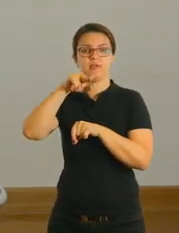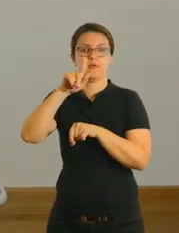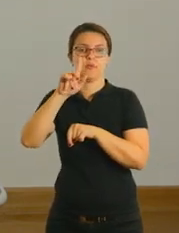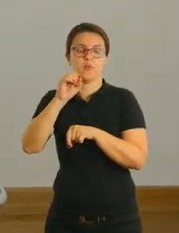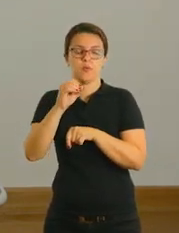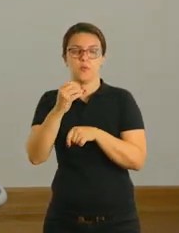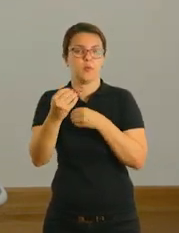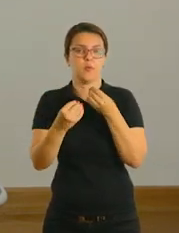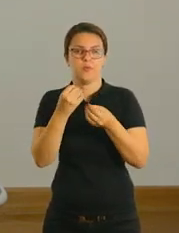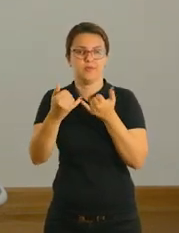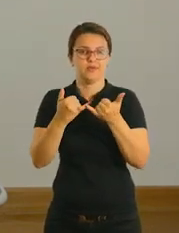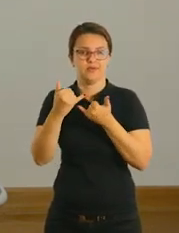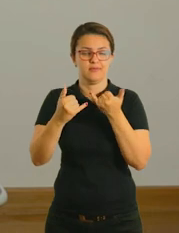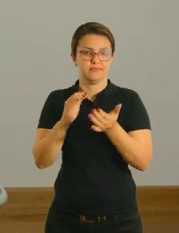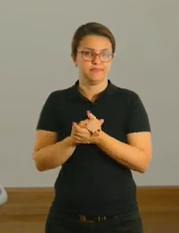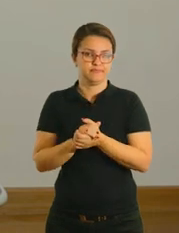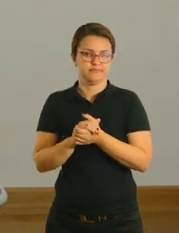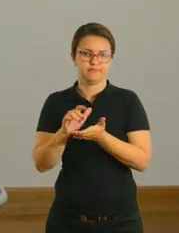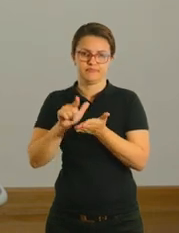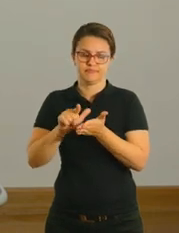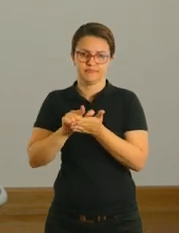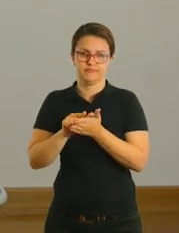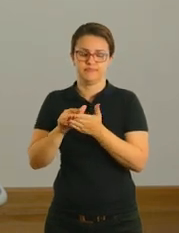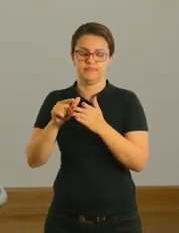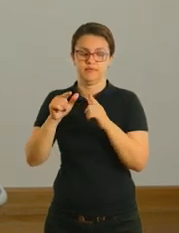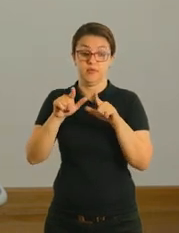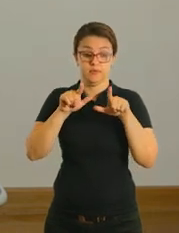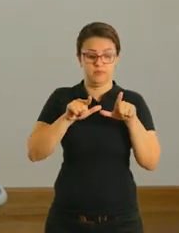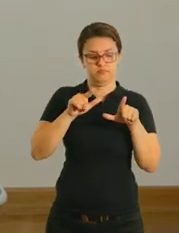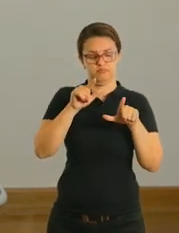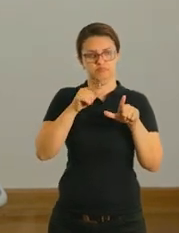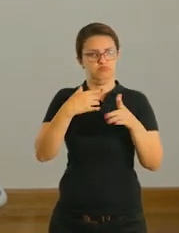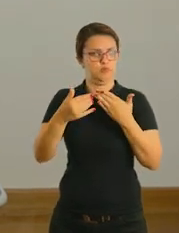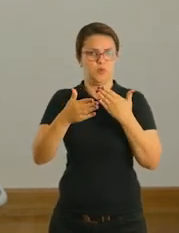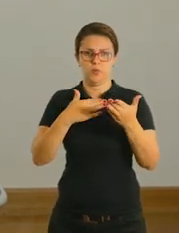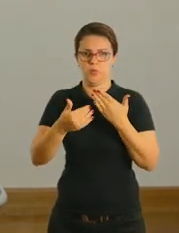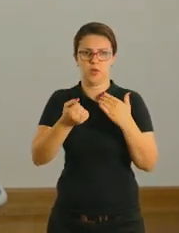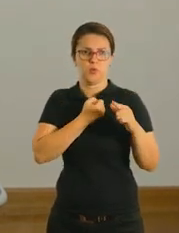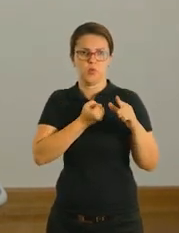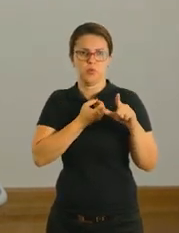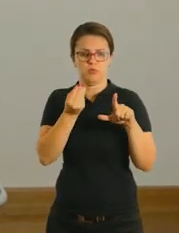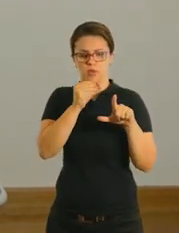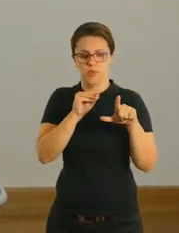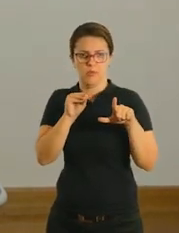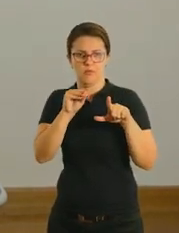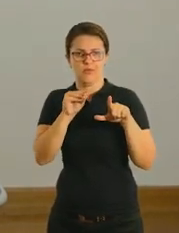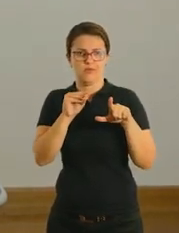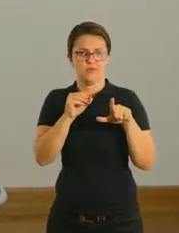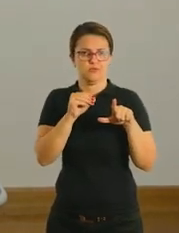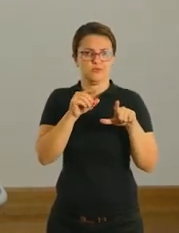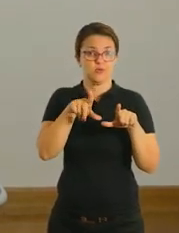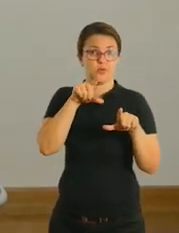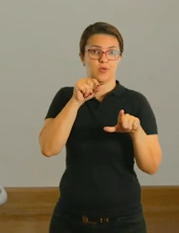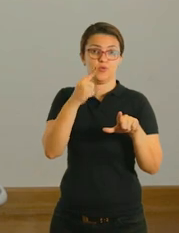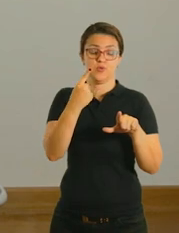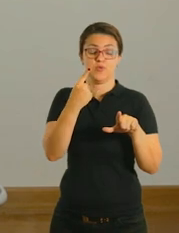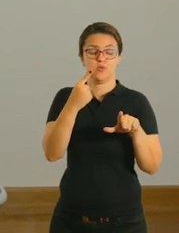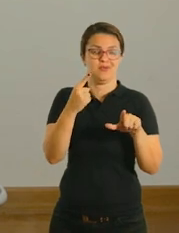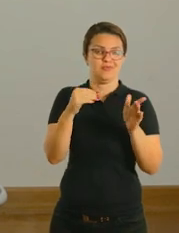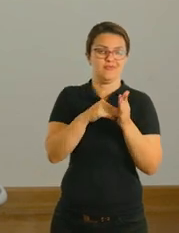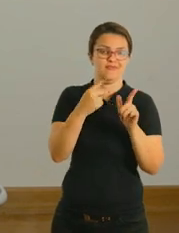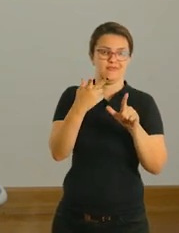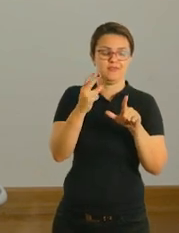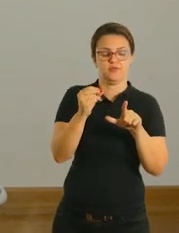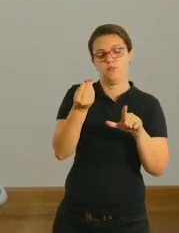maneira. Pegue um pedaço de papel qualquer, faça uma cartelinha e coloque alguns números aleatórios. Aí pode fazer duas, três, quatro